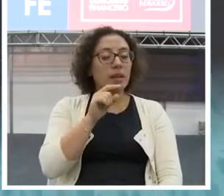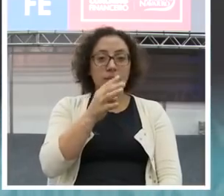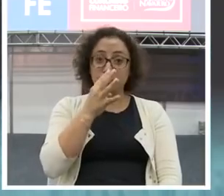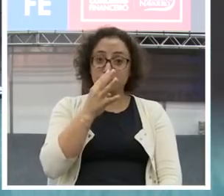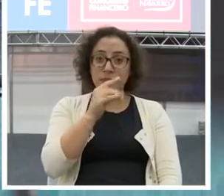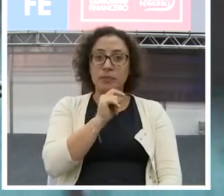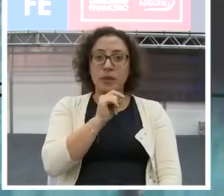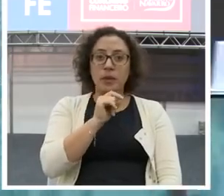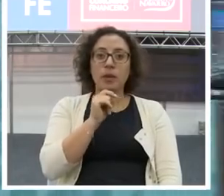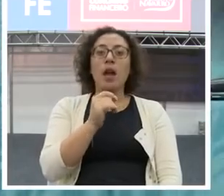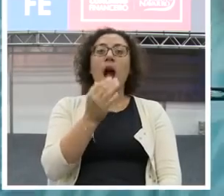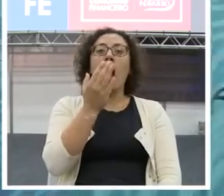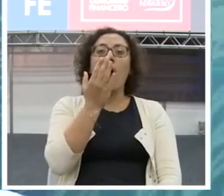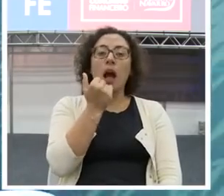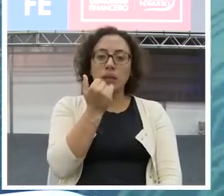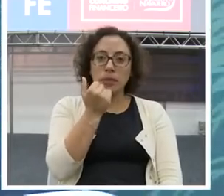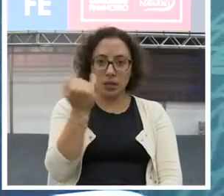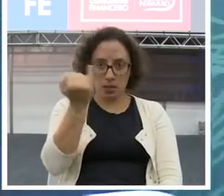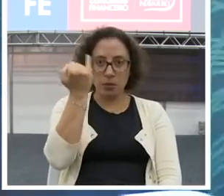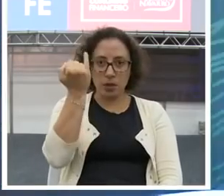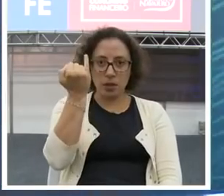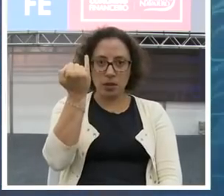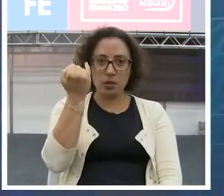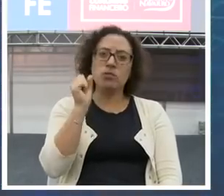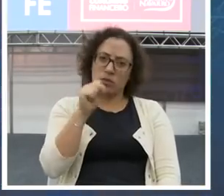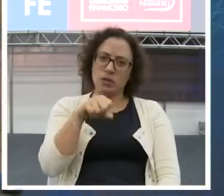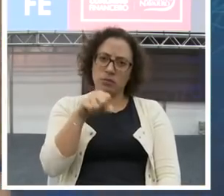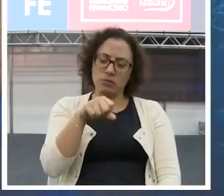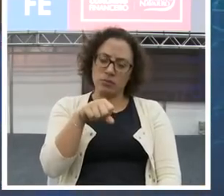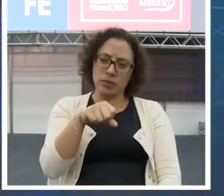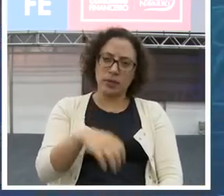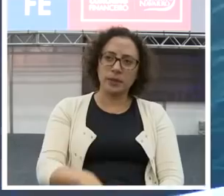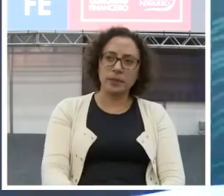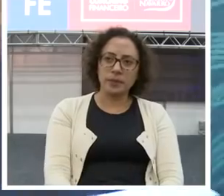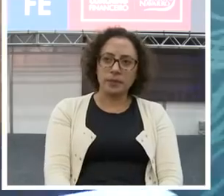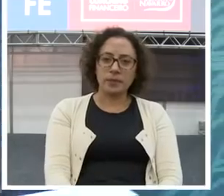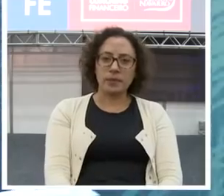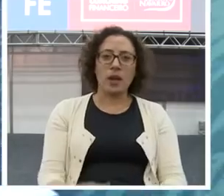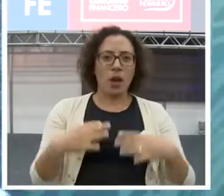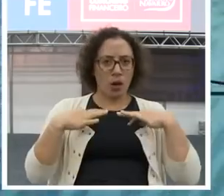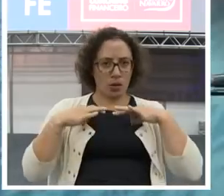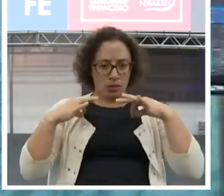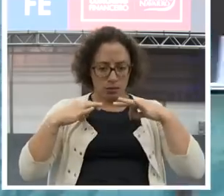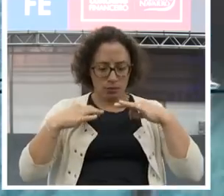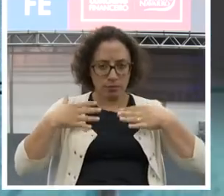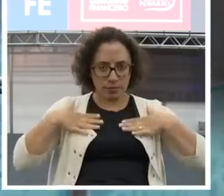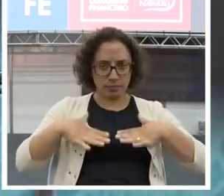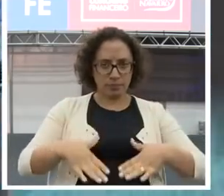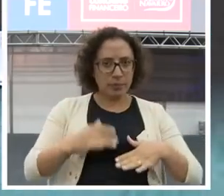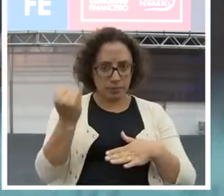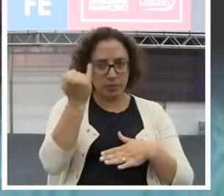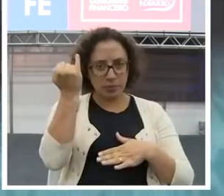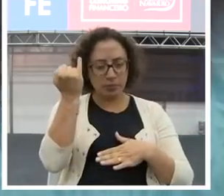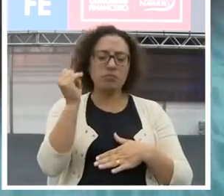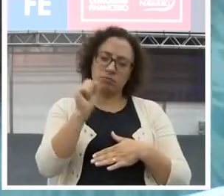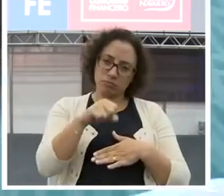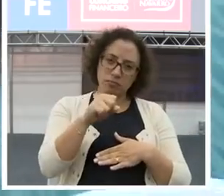A alimentação é importante para você? Sim. Se vestir é importante? Sim.